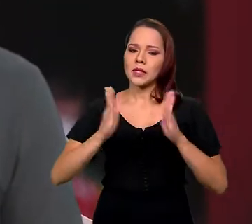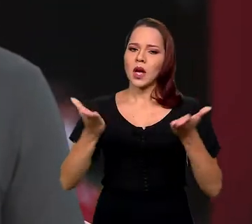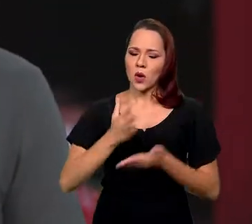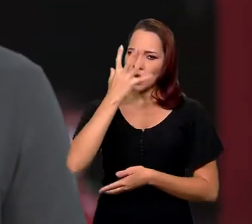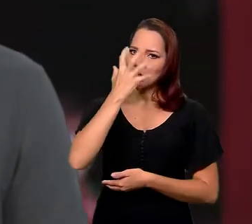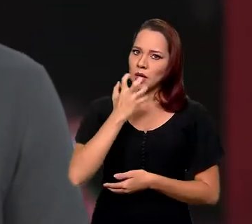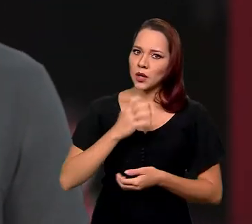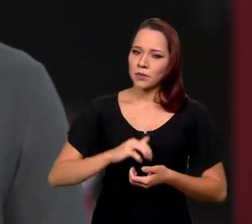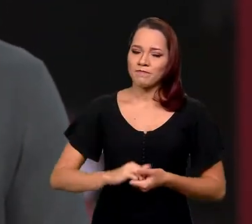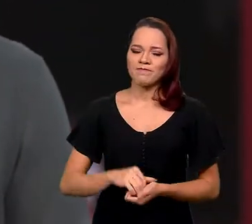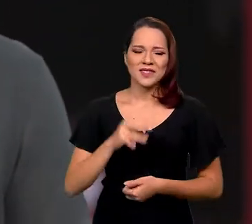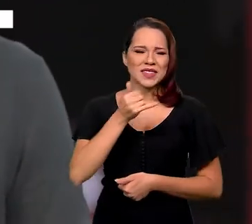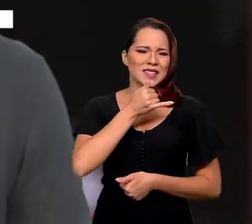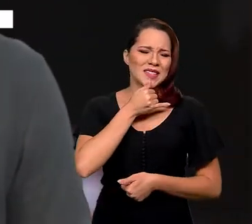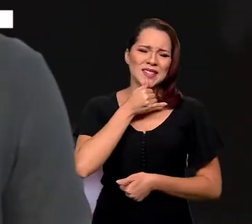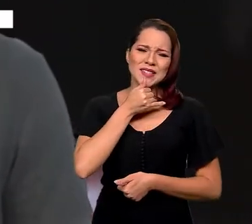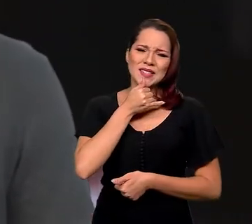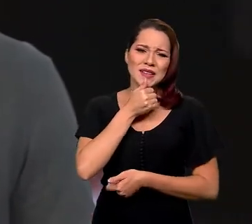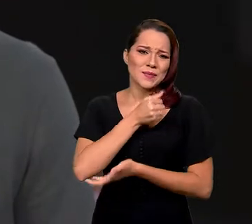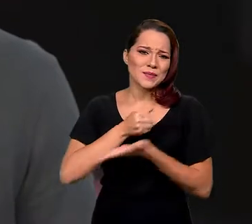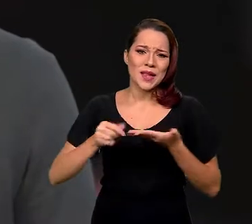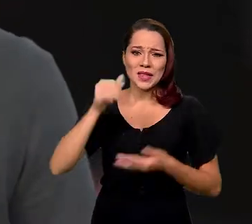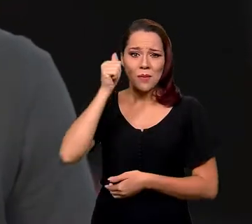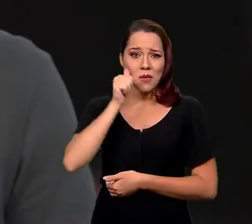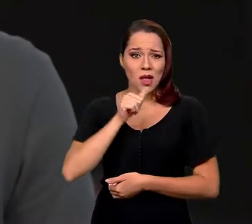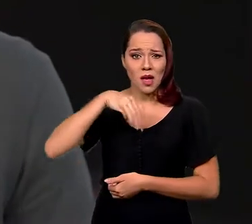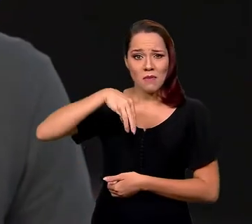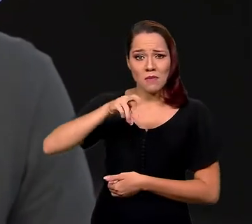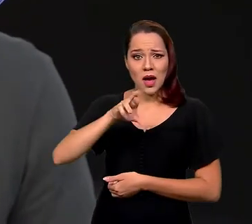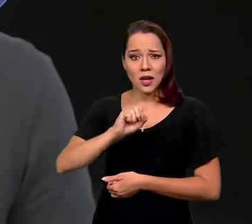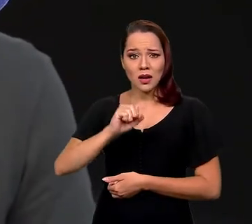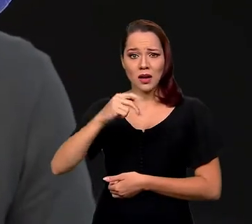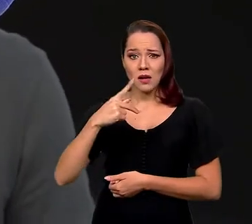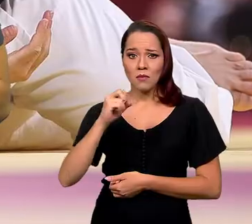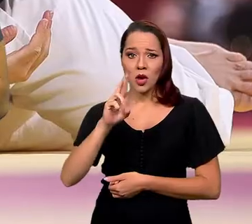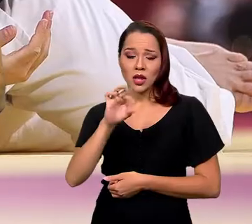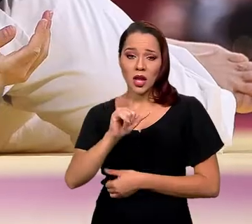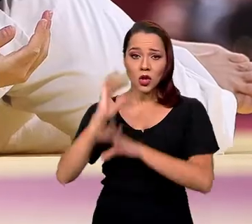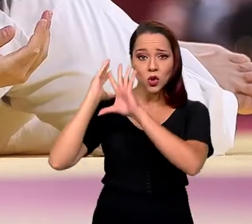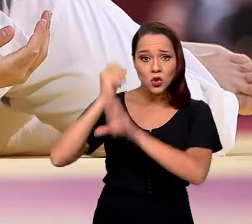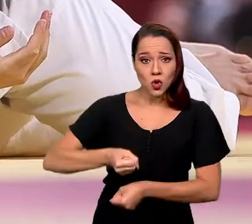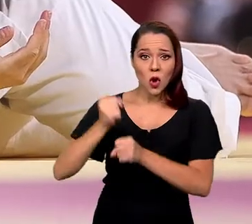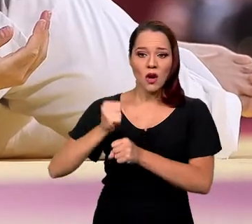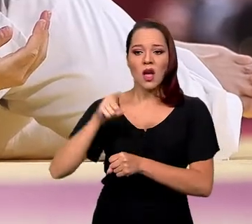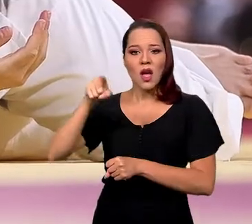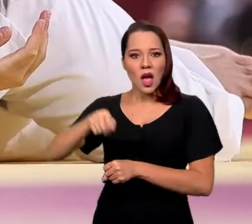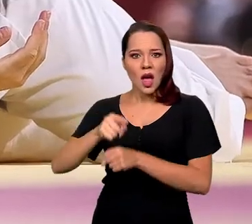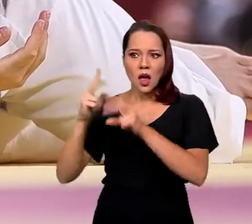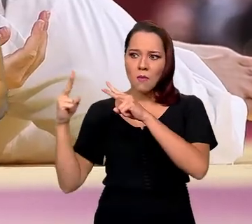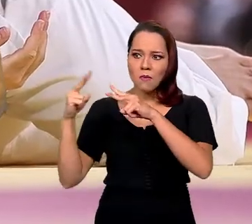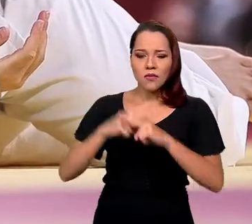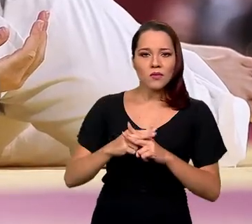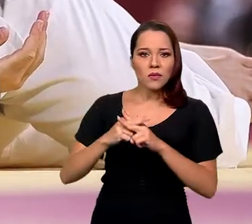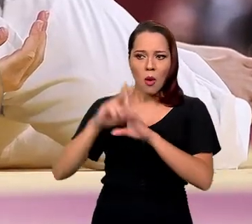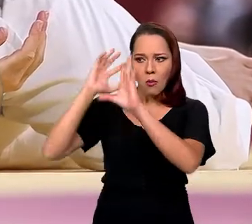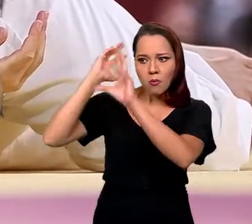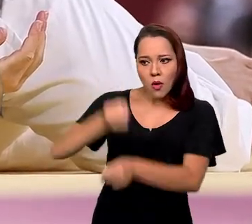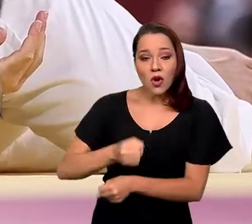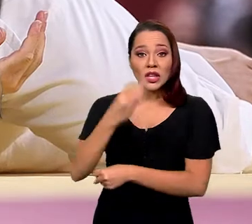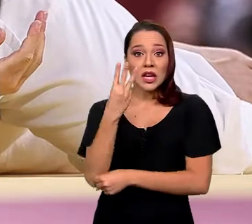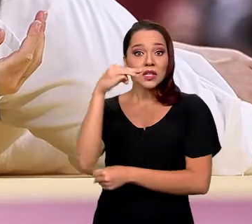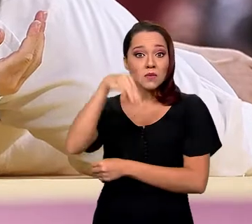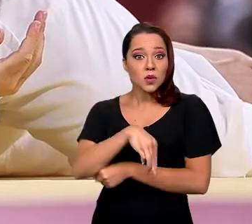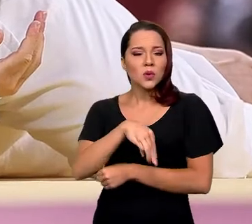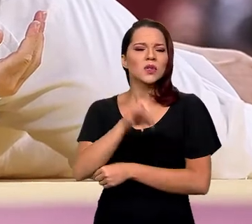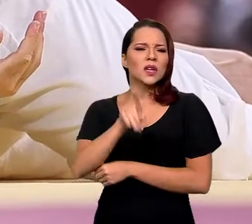Mas falando sério agora, triste foi a eliminação da Maria Portela no judô. Ela aplicou um golpe na adversária aos 3 minutos